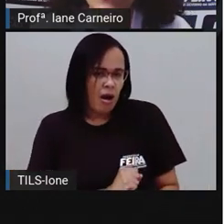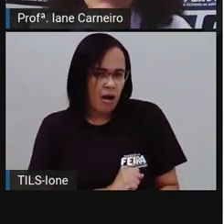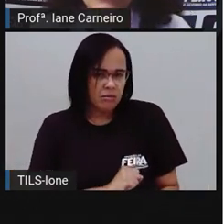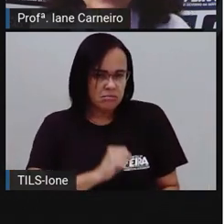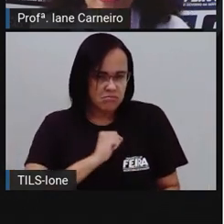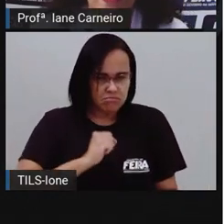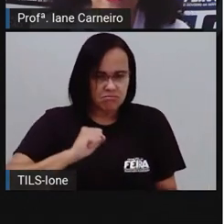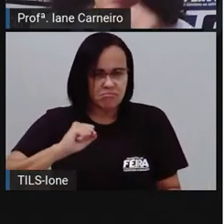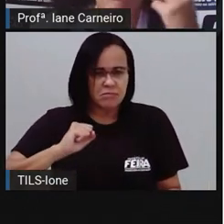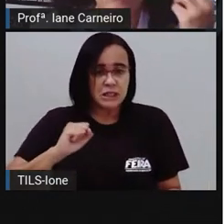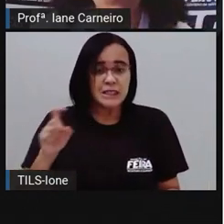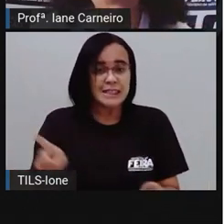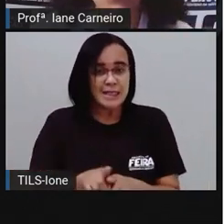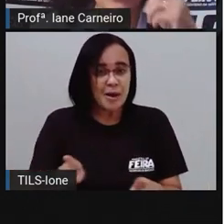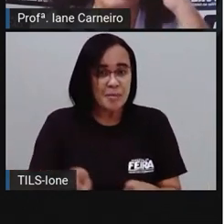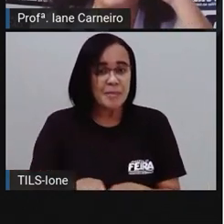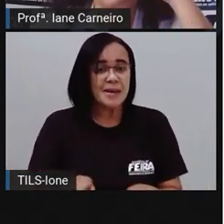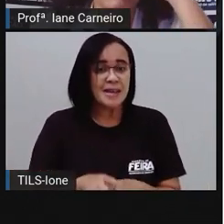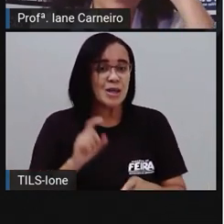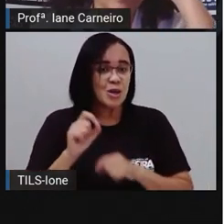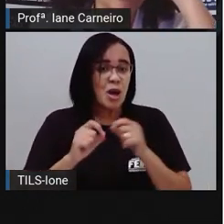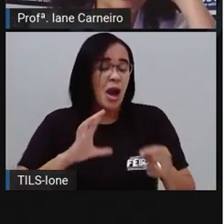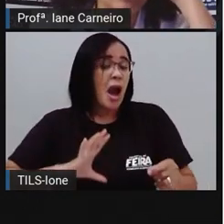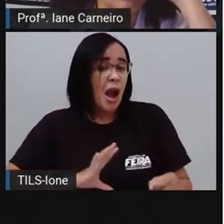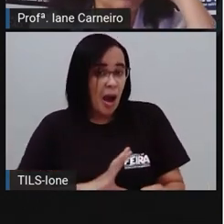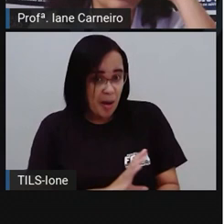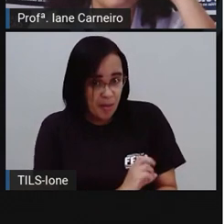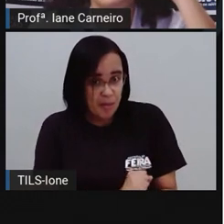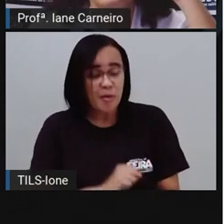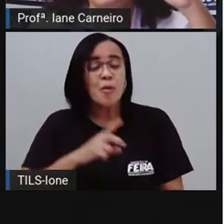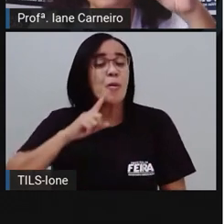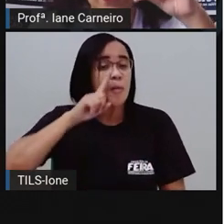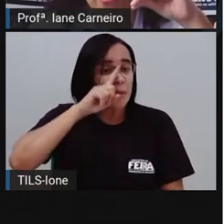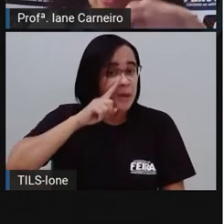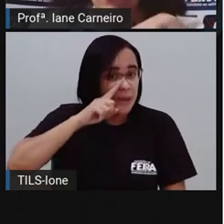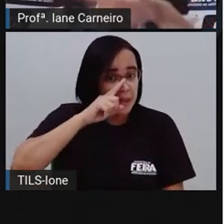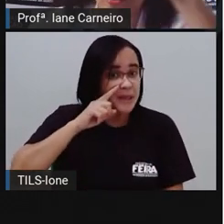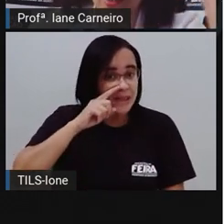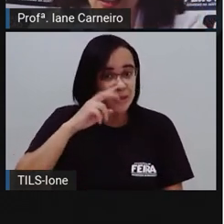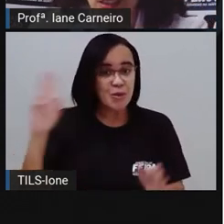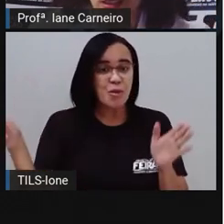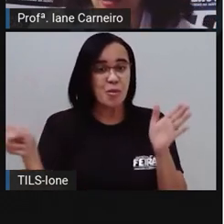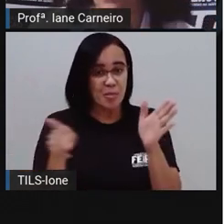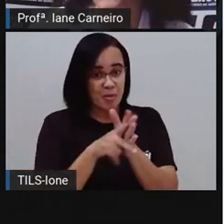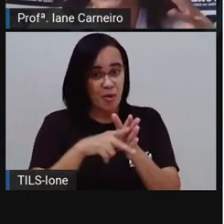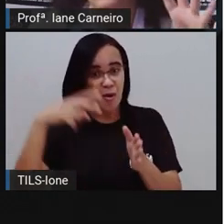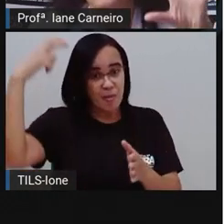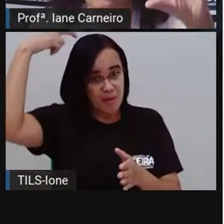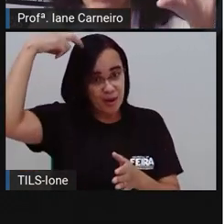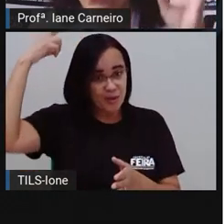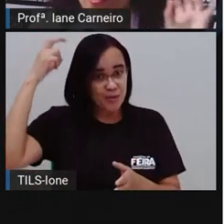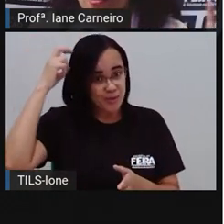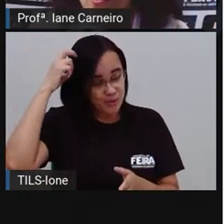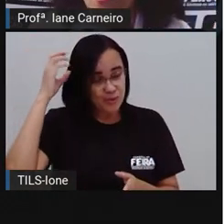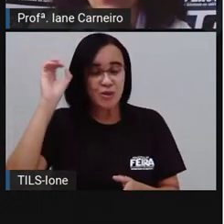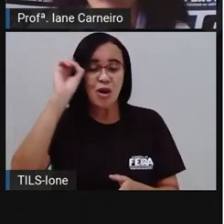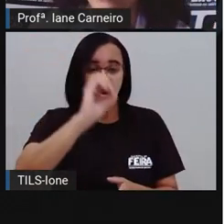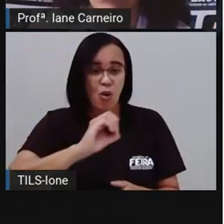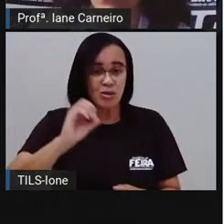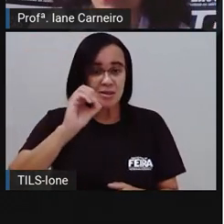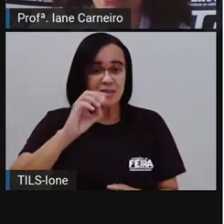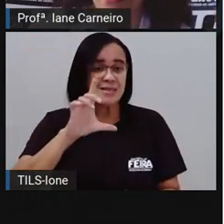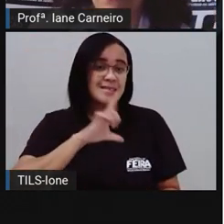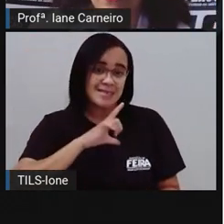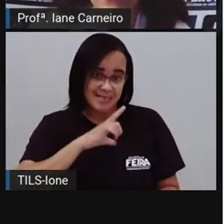ação, amor e perigo nas culturas ocidentais, né? A gente aqui, por aqui, a gente pensa nisso,